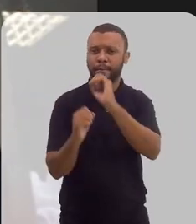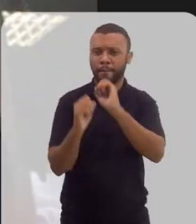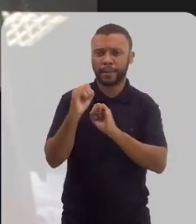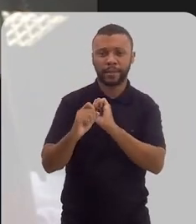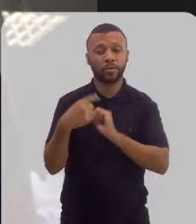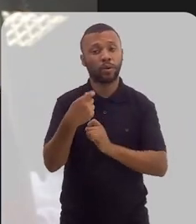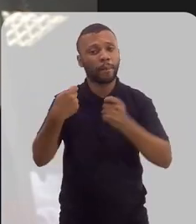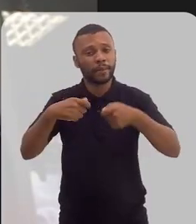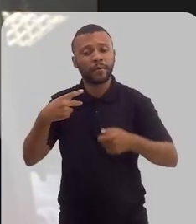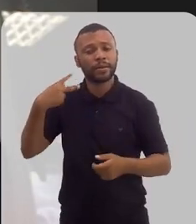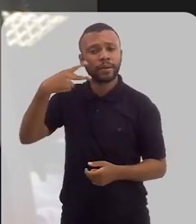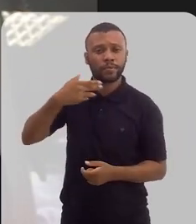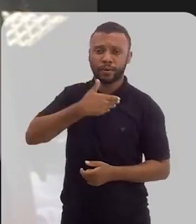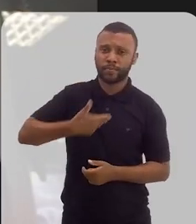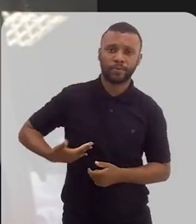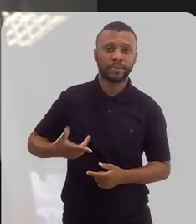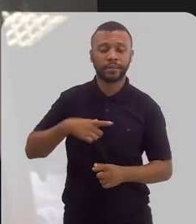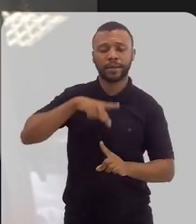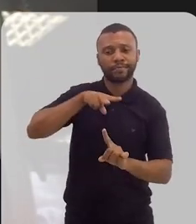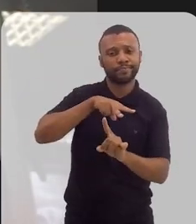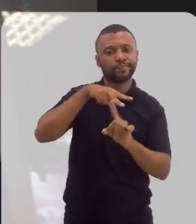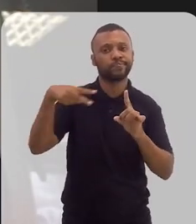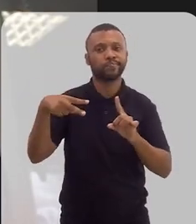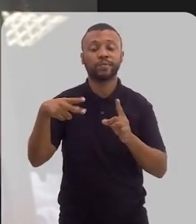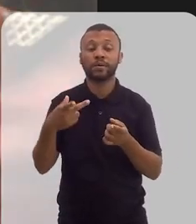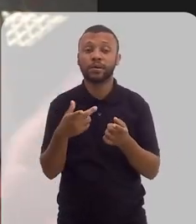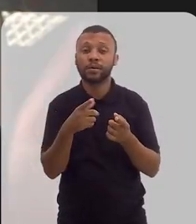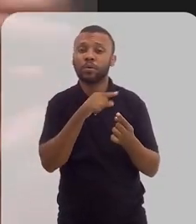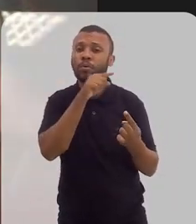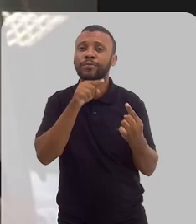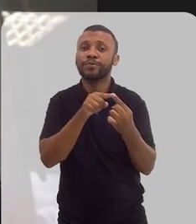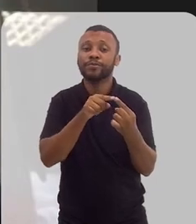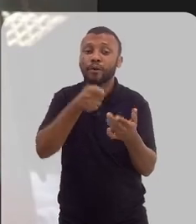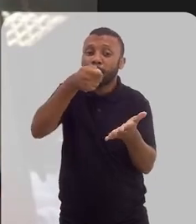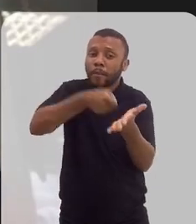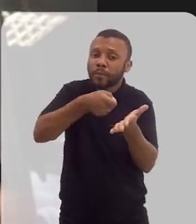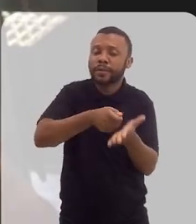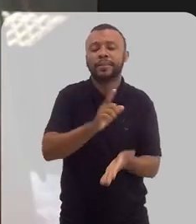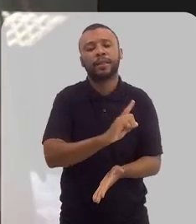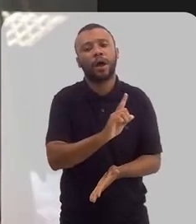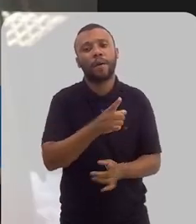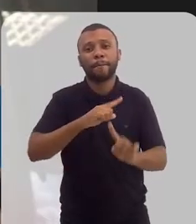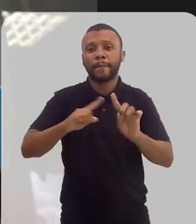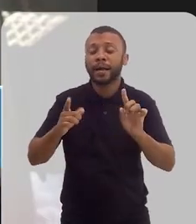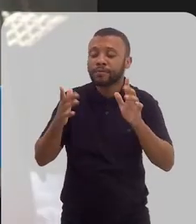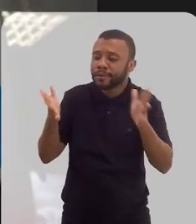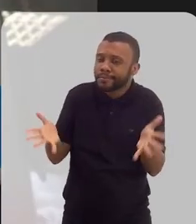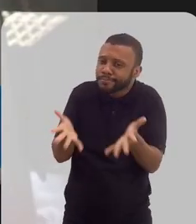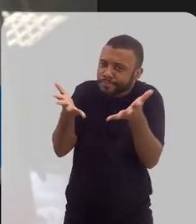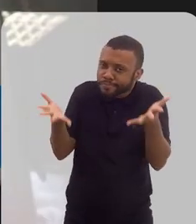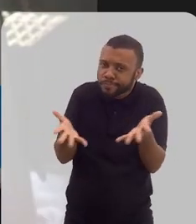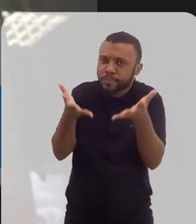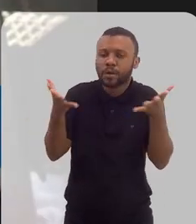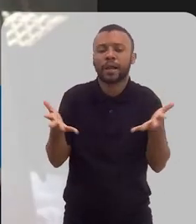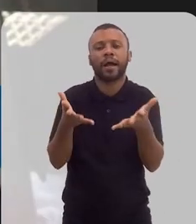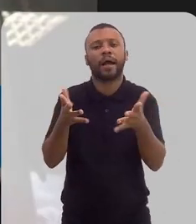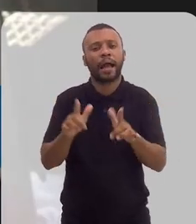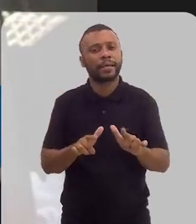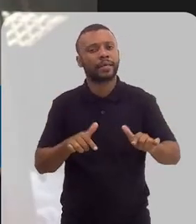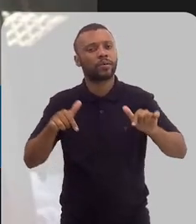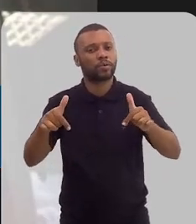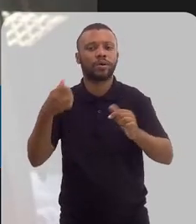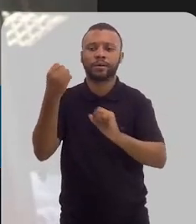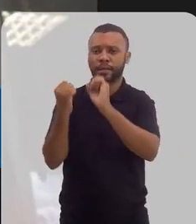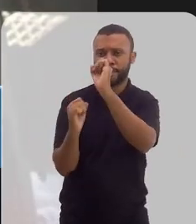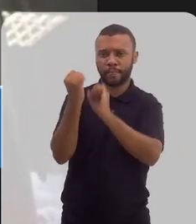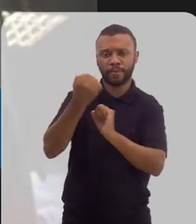tragam esse viés, no sentido não de punir, mas, ao contrário, de estimular ações das empresas para que